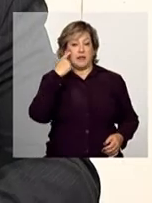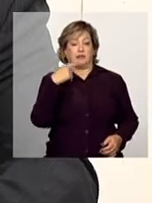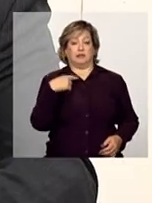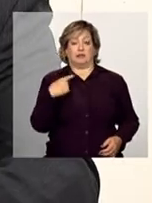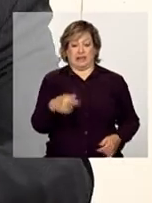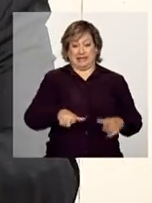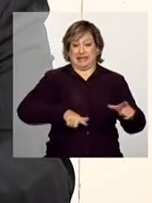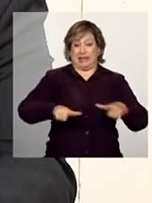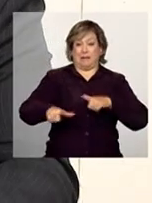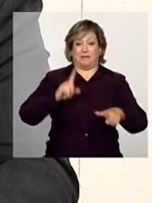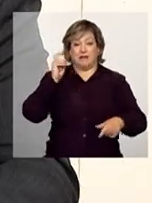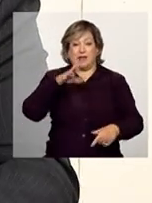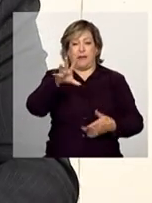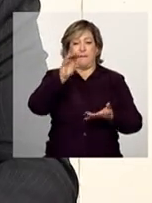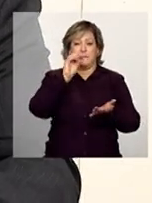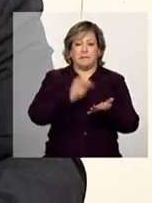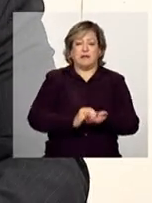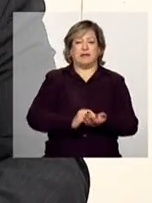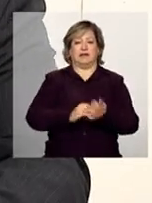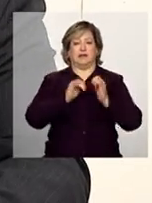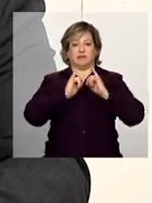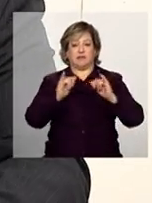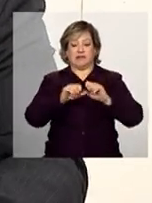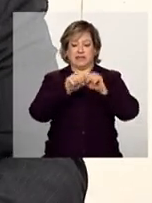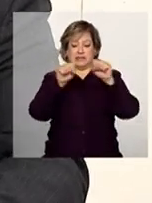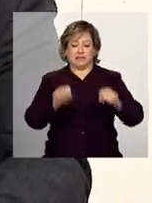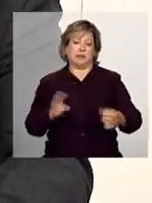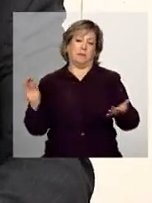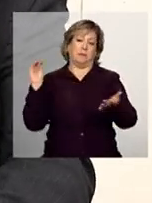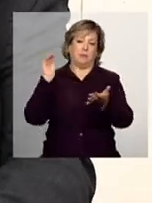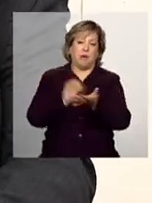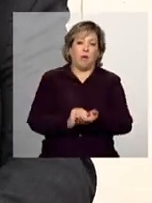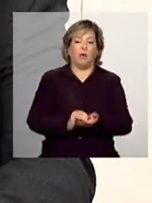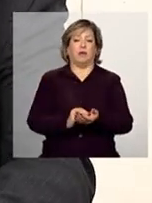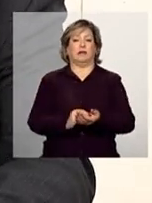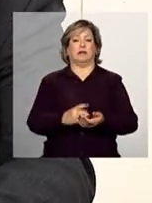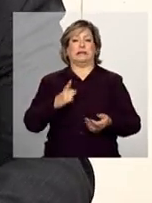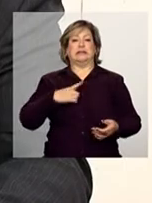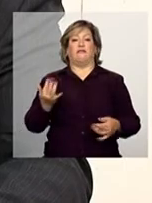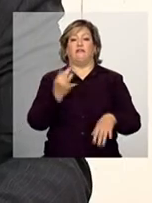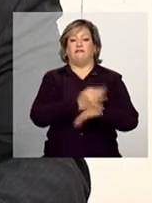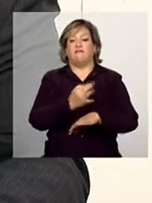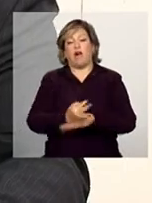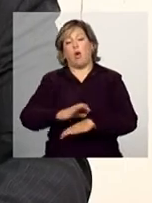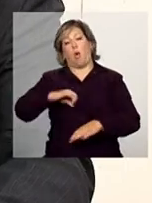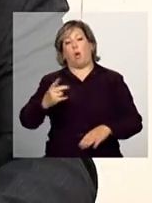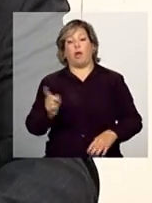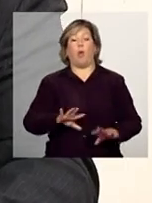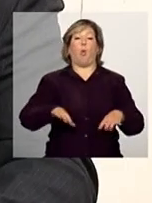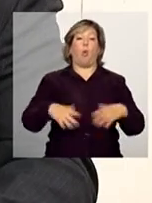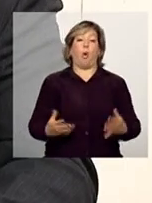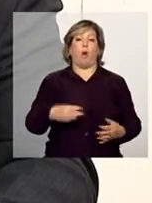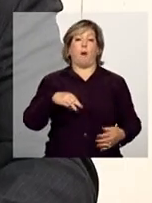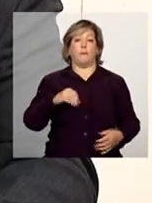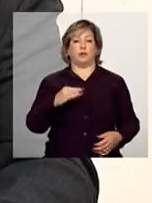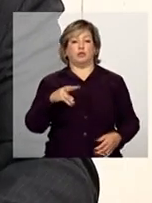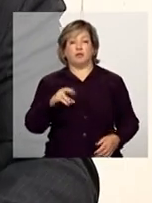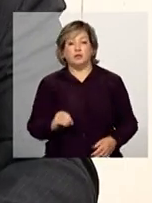operação de pegar, registrar num sistema que houve a falta ou não, qual o motivo. Aí,